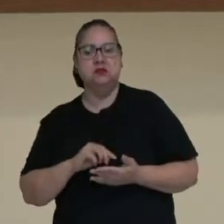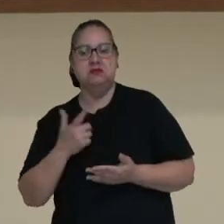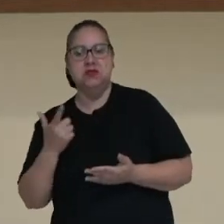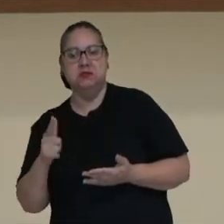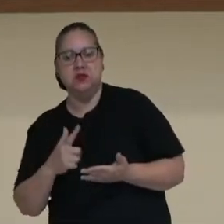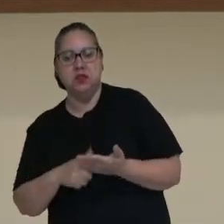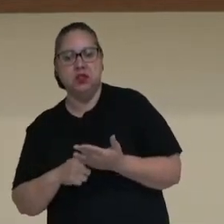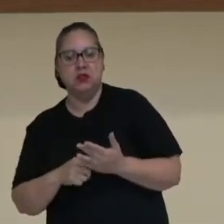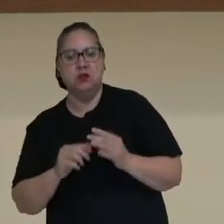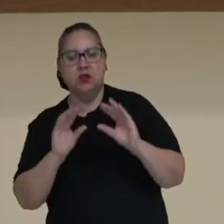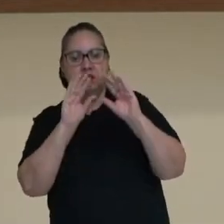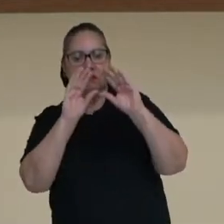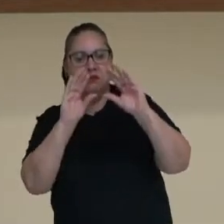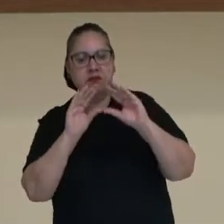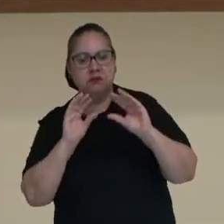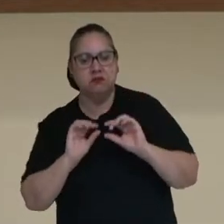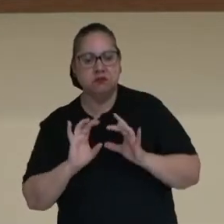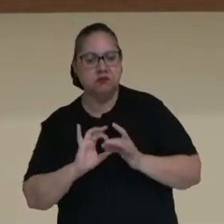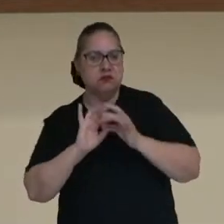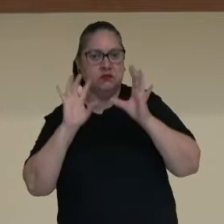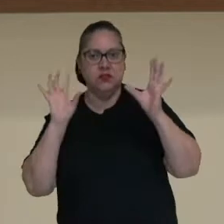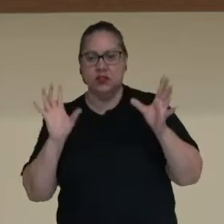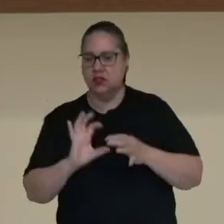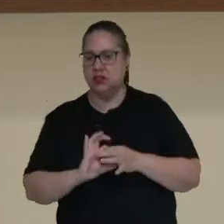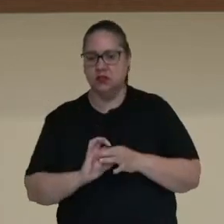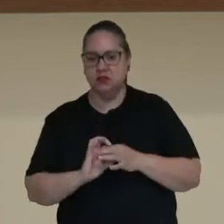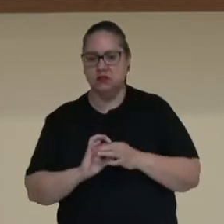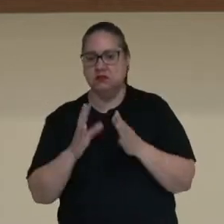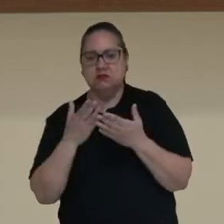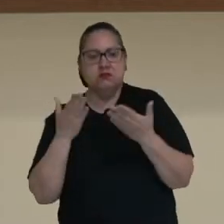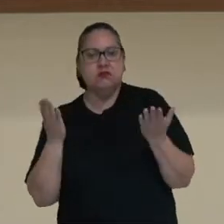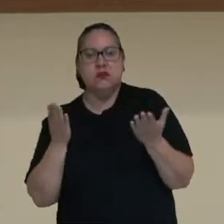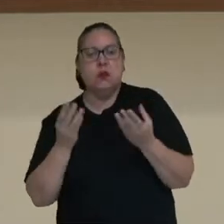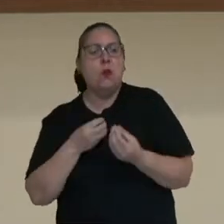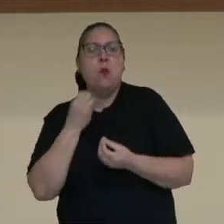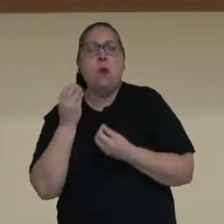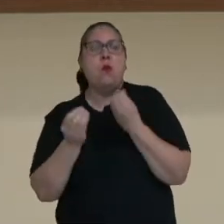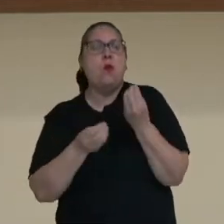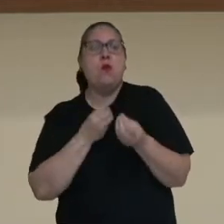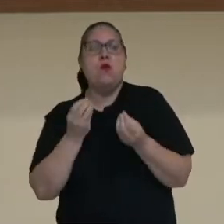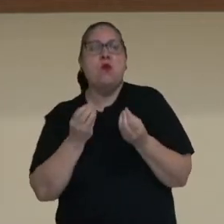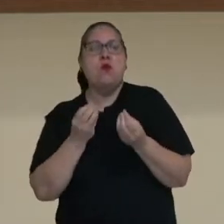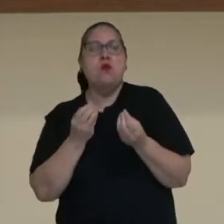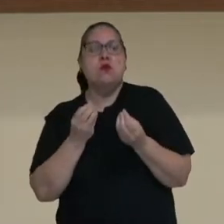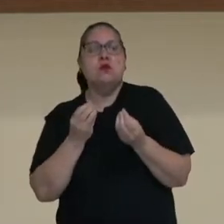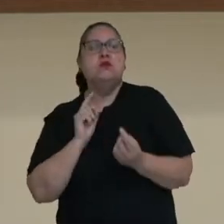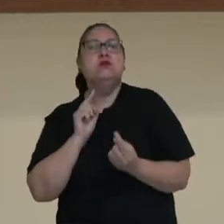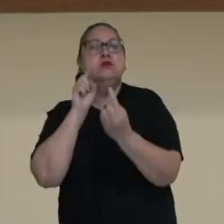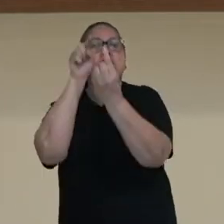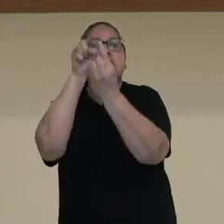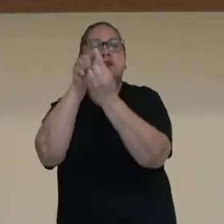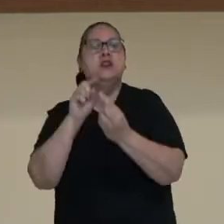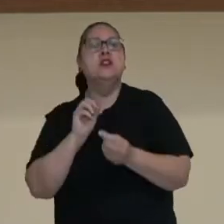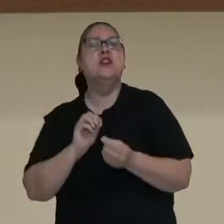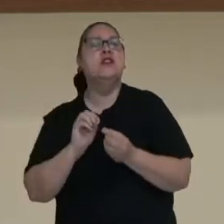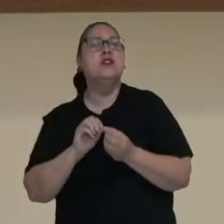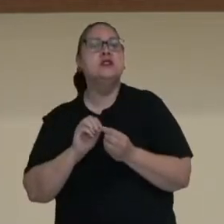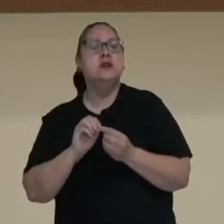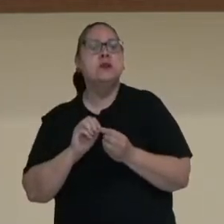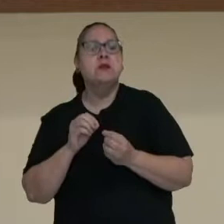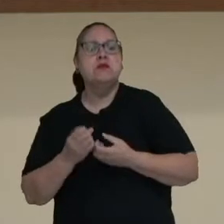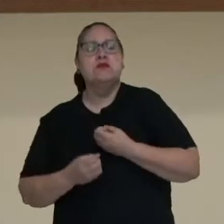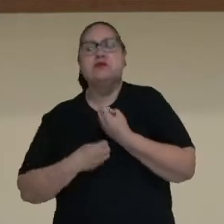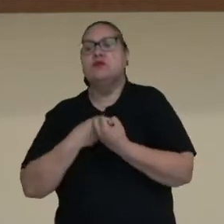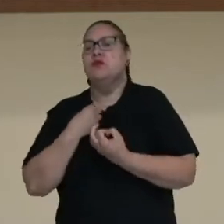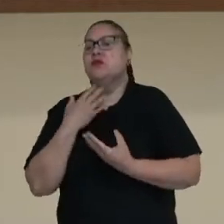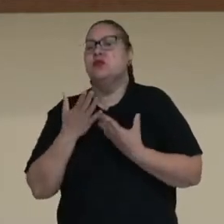estrofes, em versos livres, em versos brancos. Qual é o escopo do fazer poético que você imagina